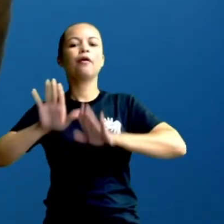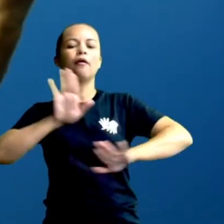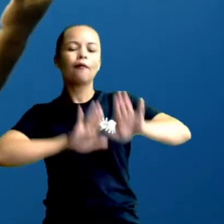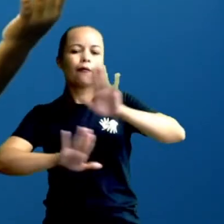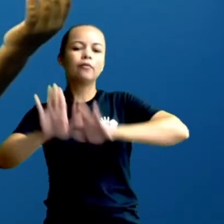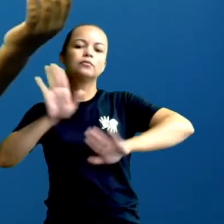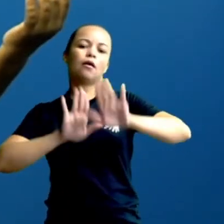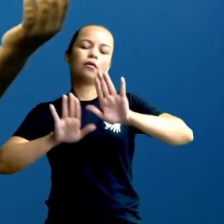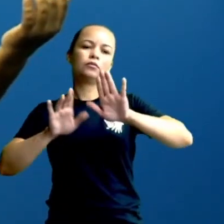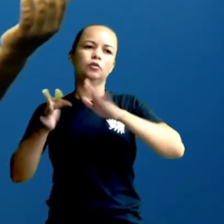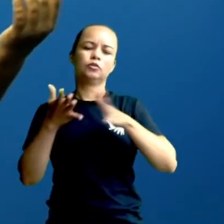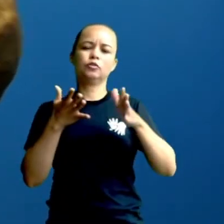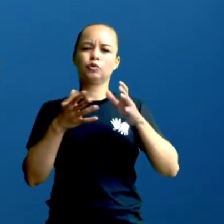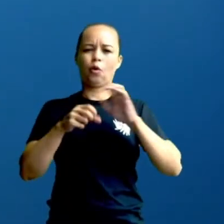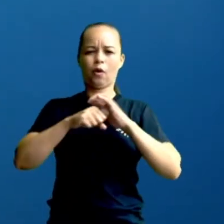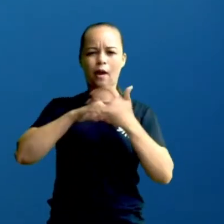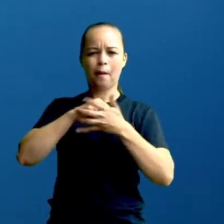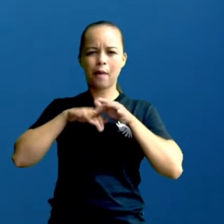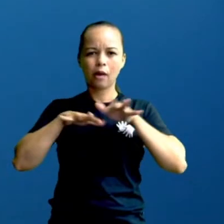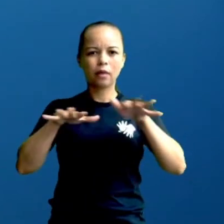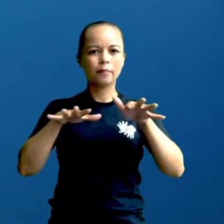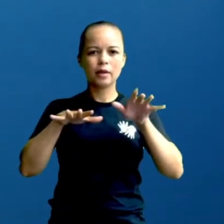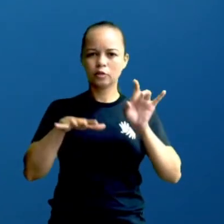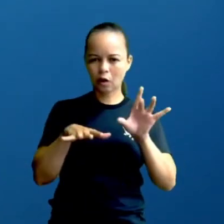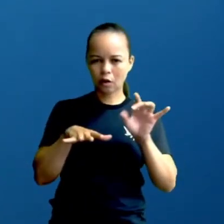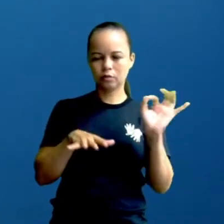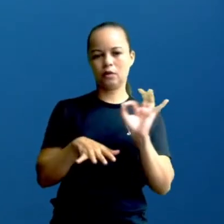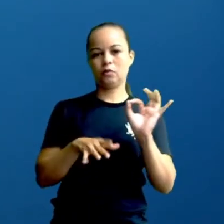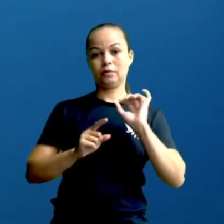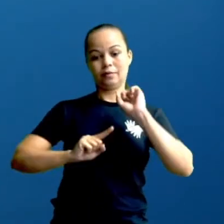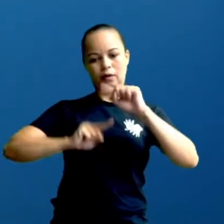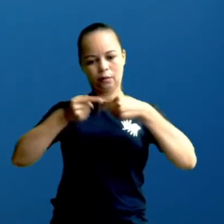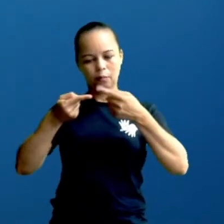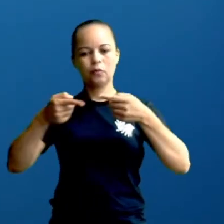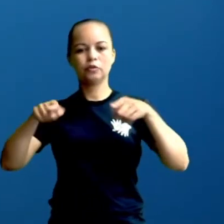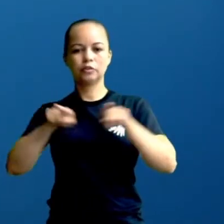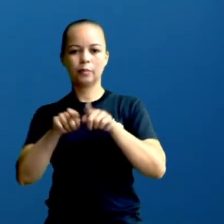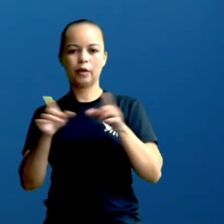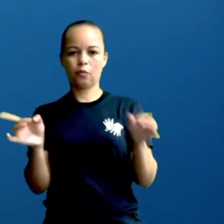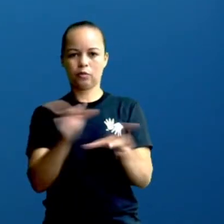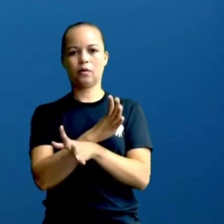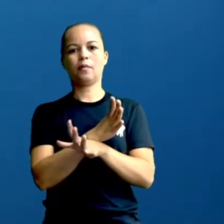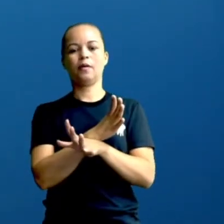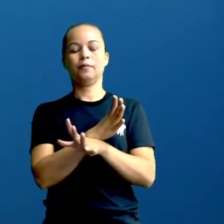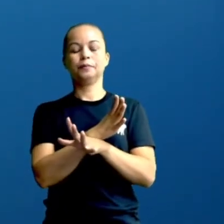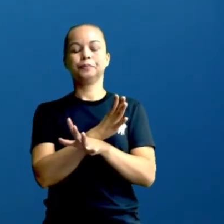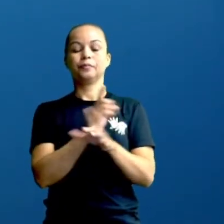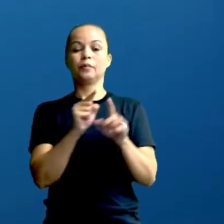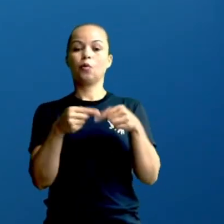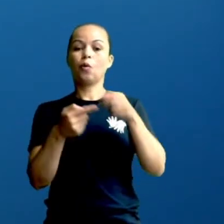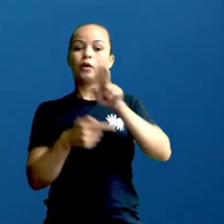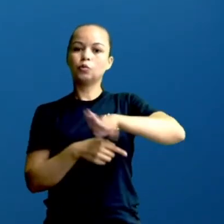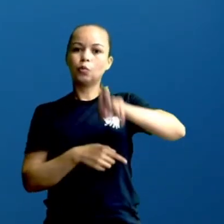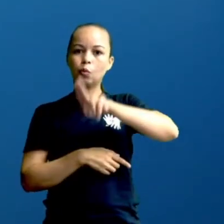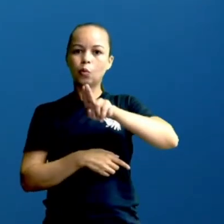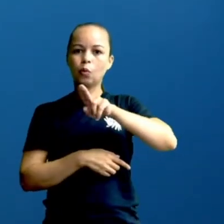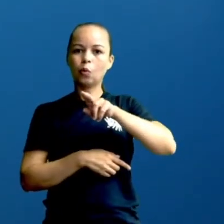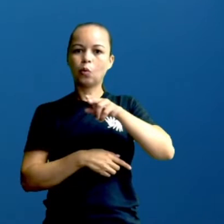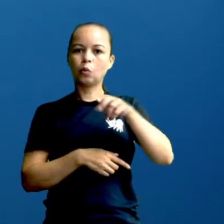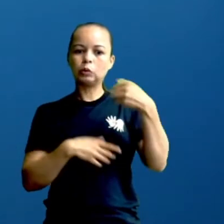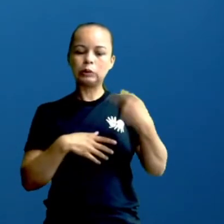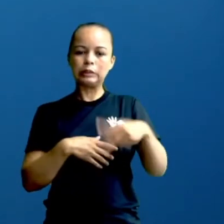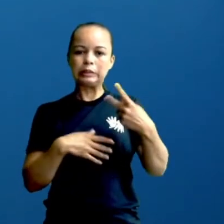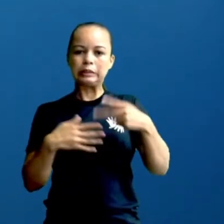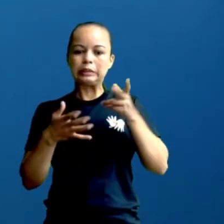não só durante a pandemia, mas também depois, né, quando ela passar, com o uso excessivo